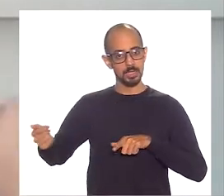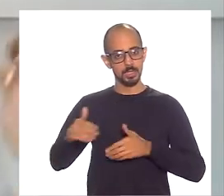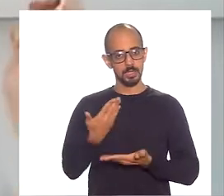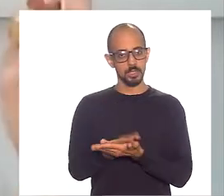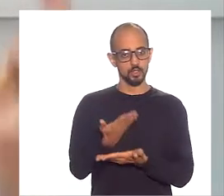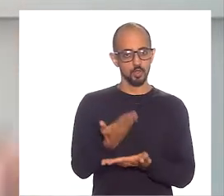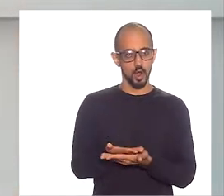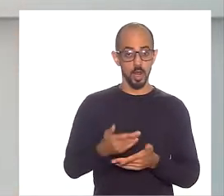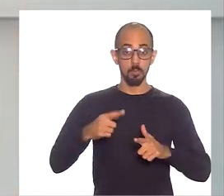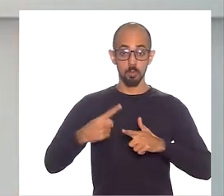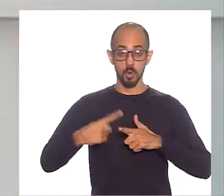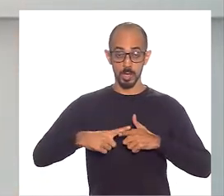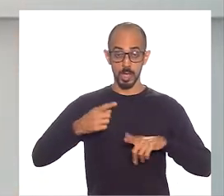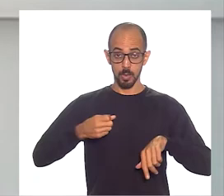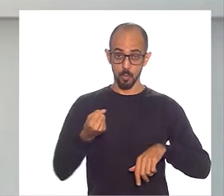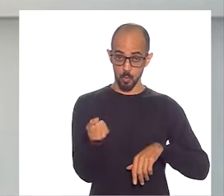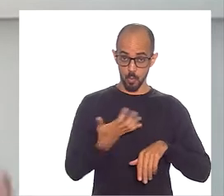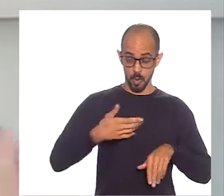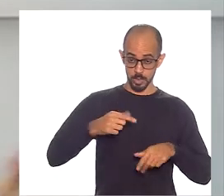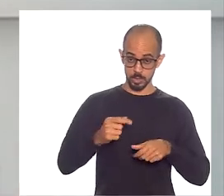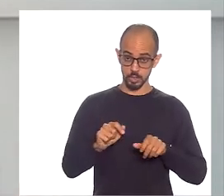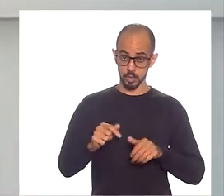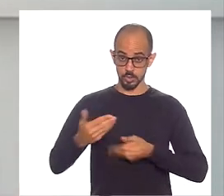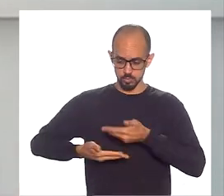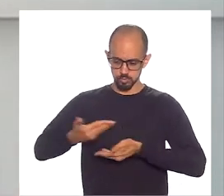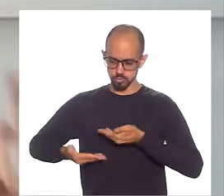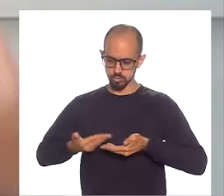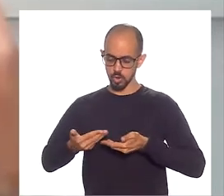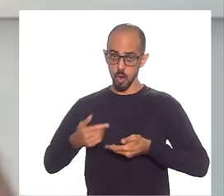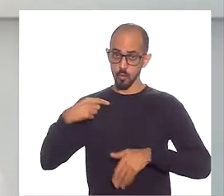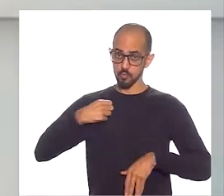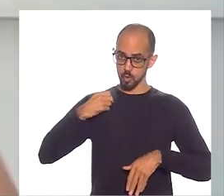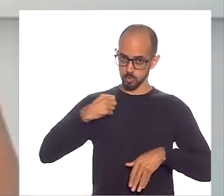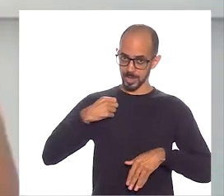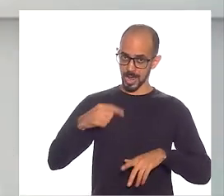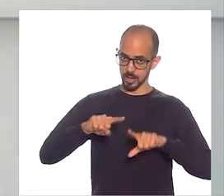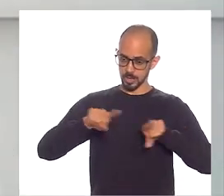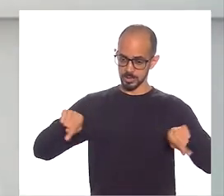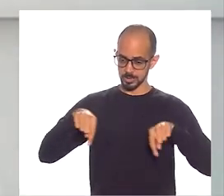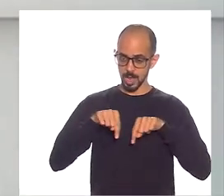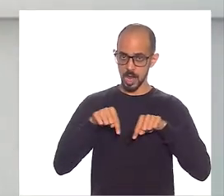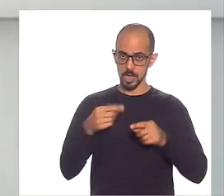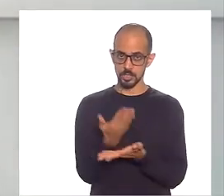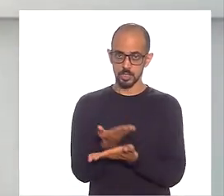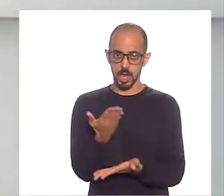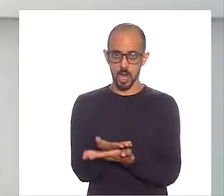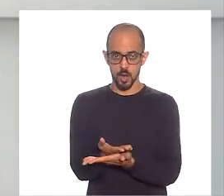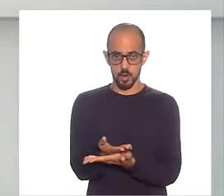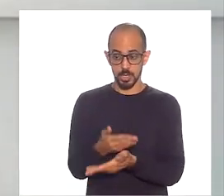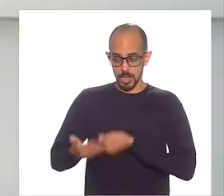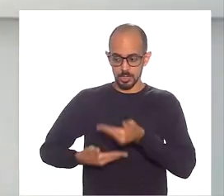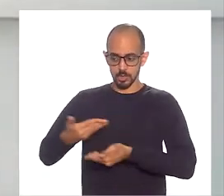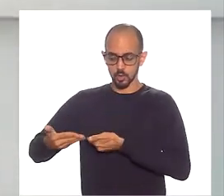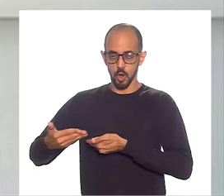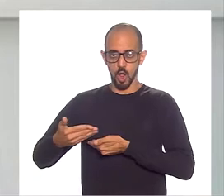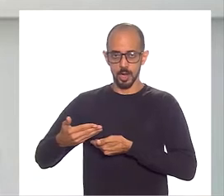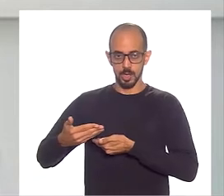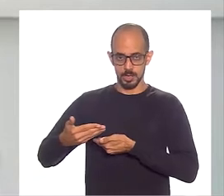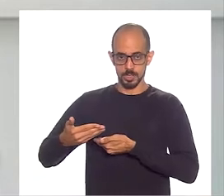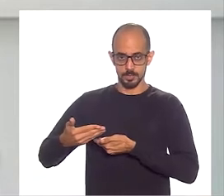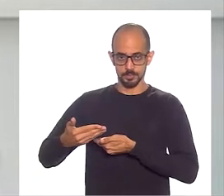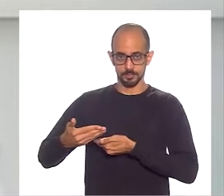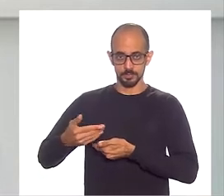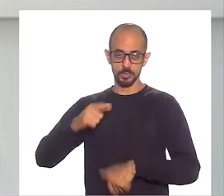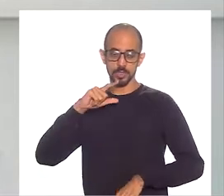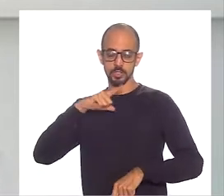Porque quando a gente traz o colaborador para dentro da sala de aula, e essa troca humana, porque o que é mais interessante? A